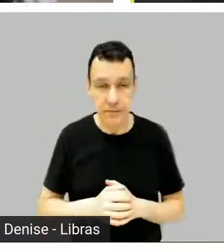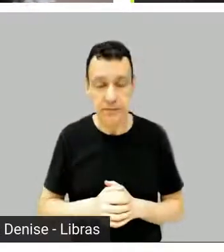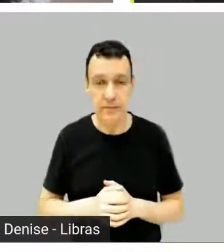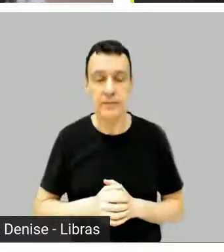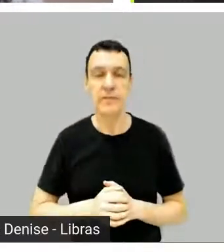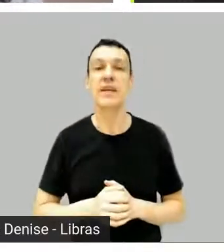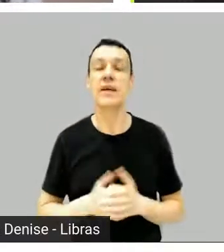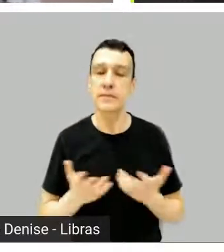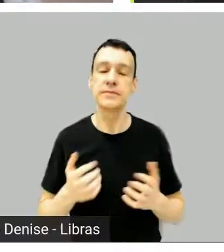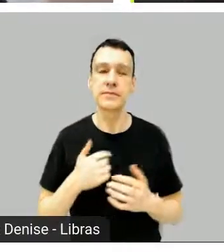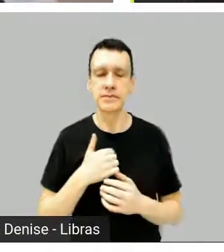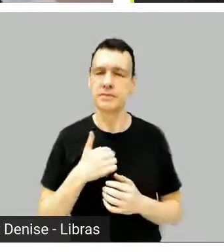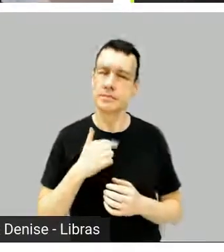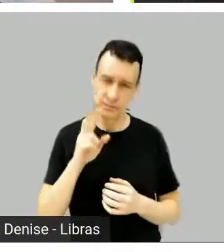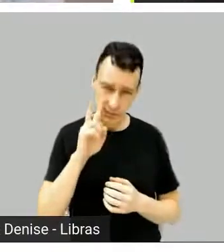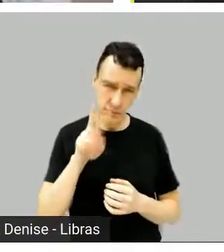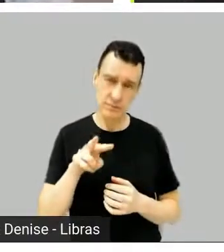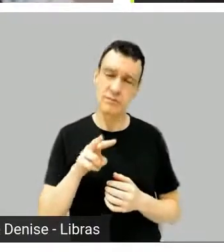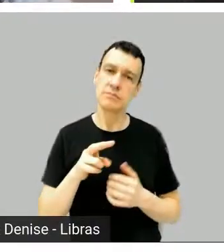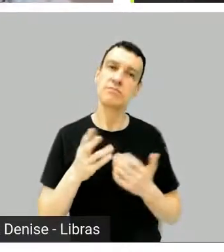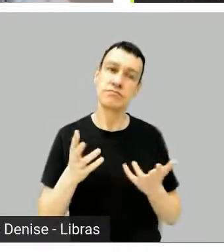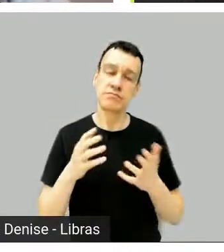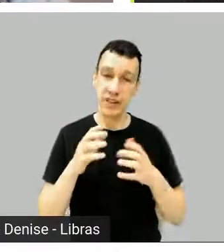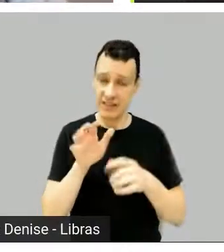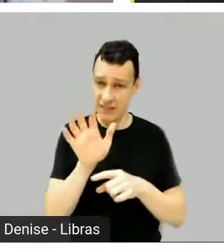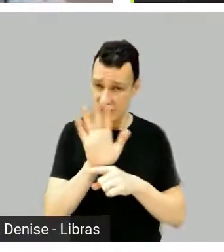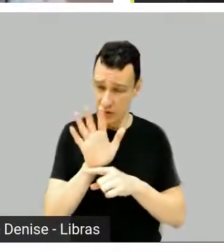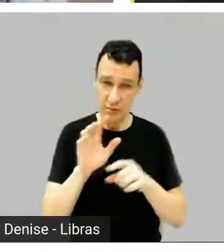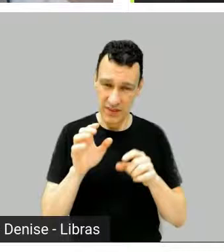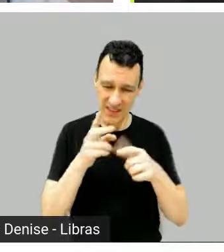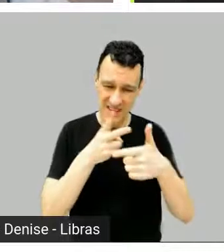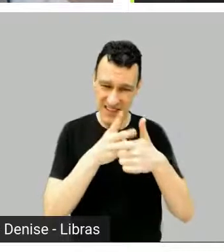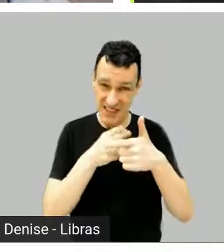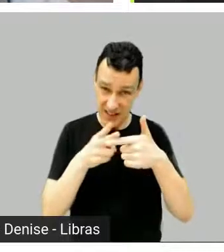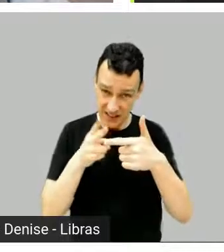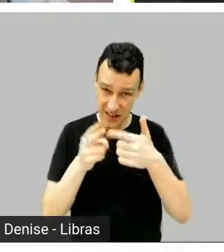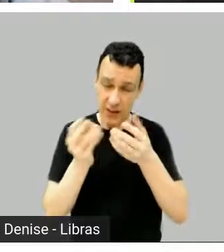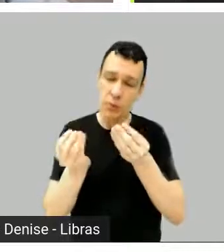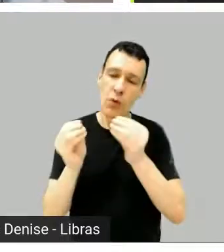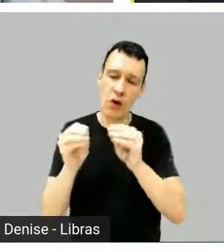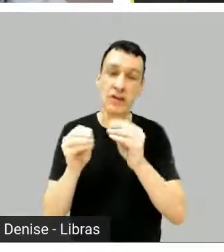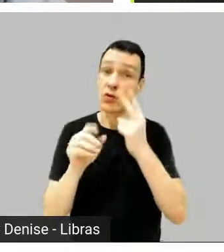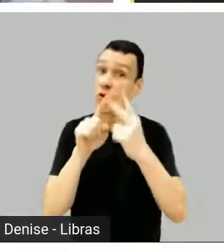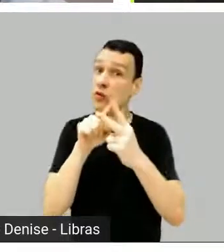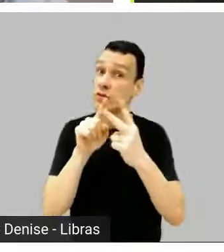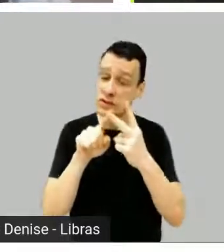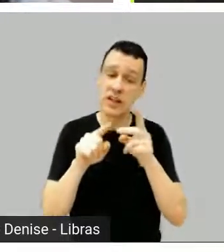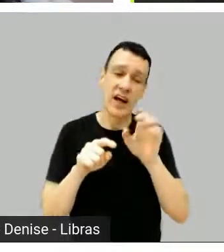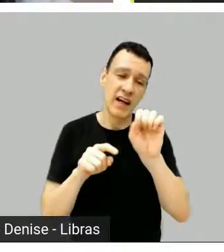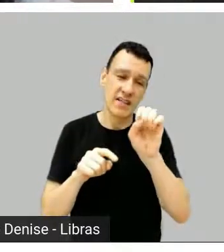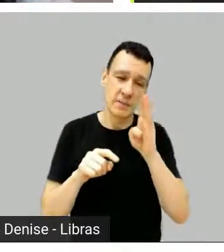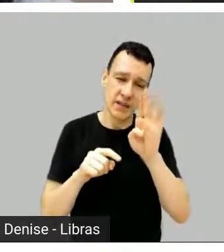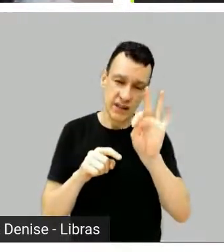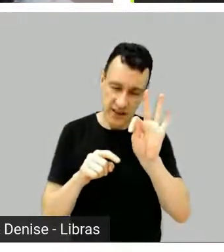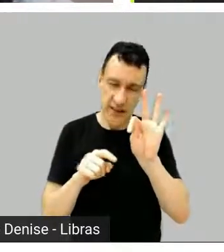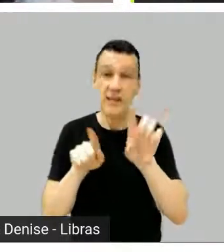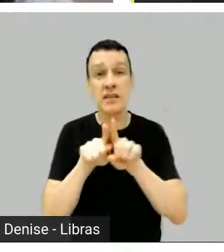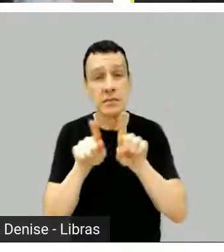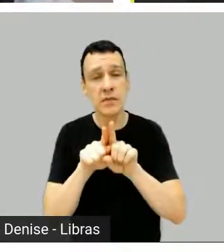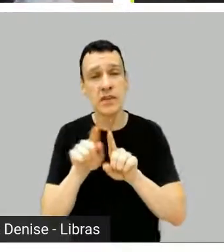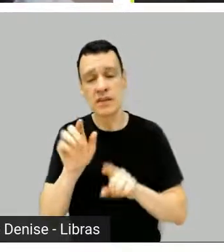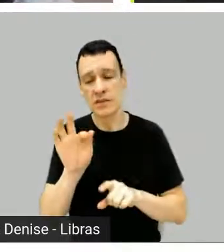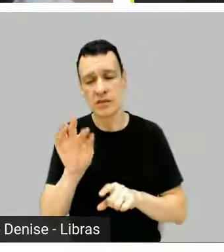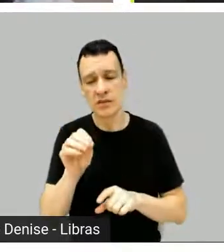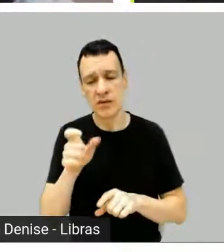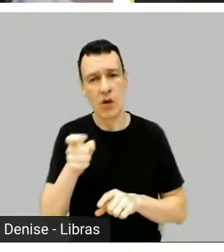eu vi que a série ia pra SBT e Fox, que já são bastante diferentes um do outro, além disso, e passou ao mesmo